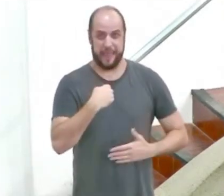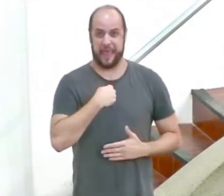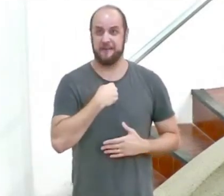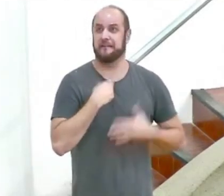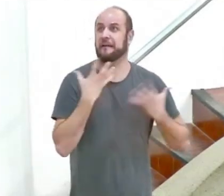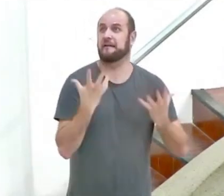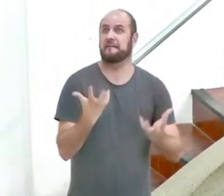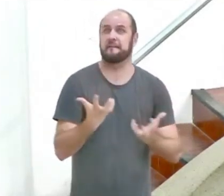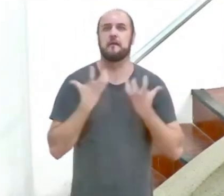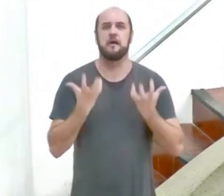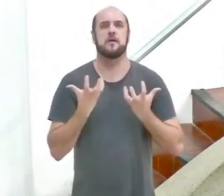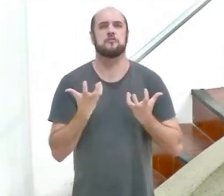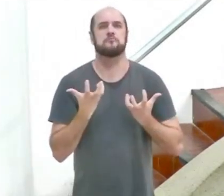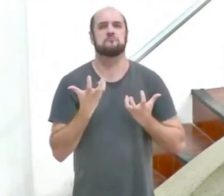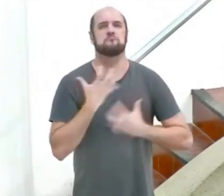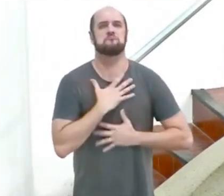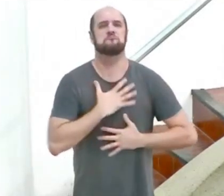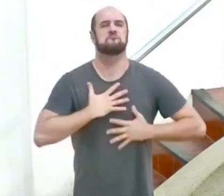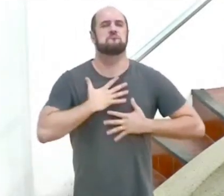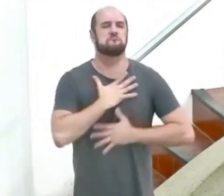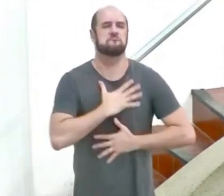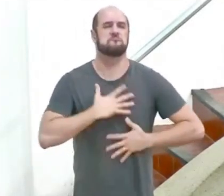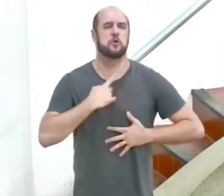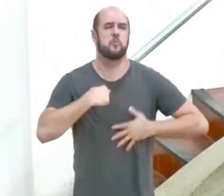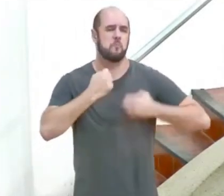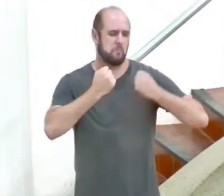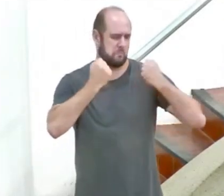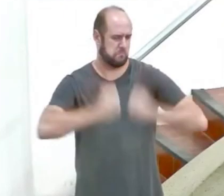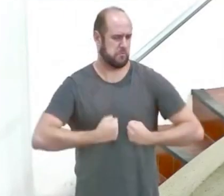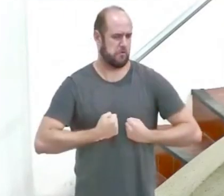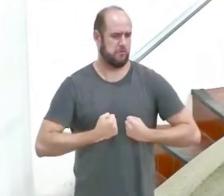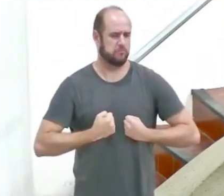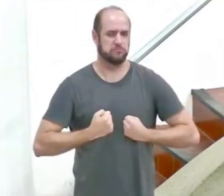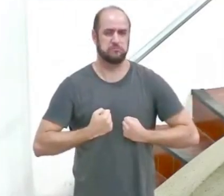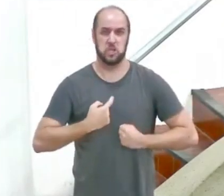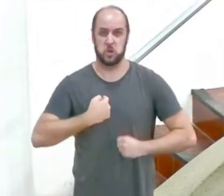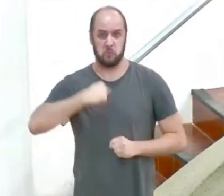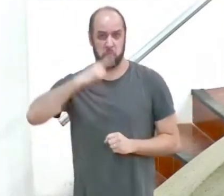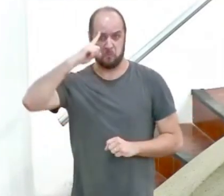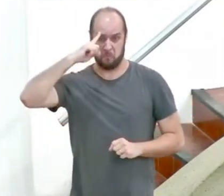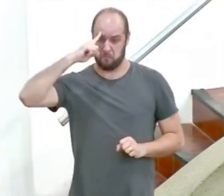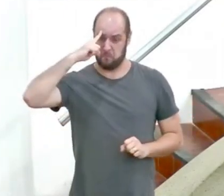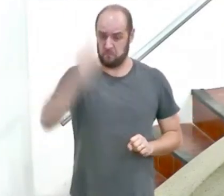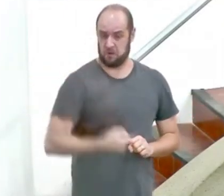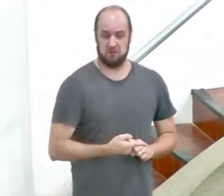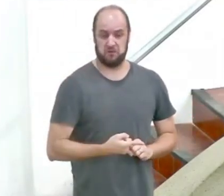quero, eu posso. Eu demando,